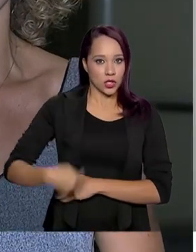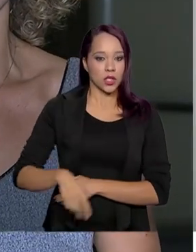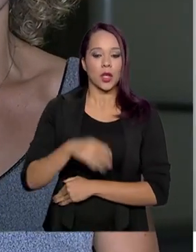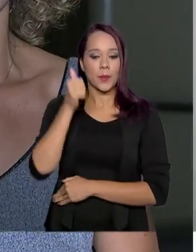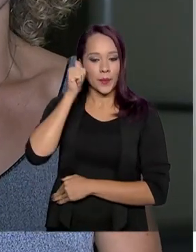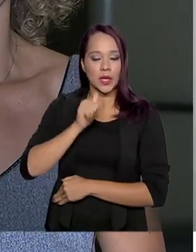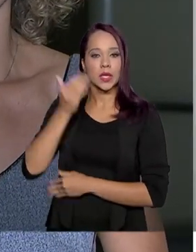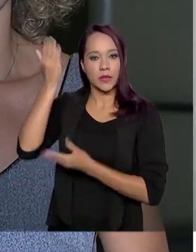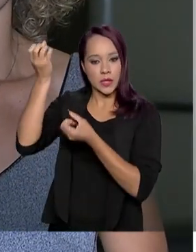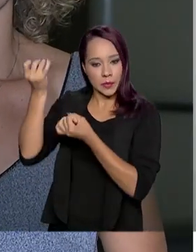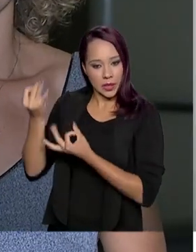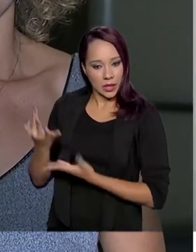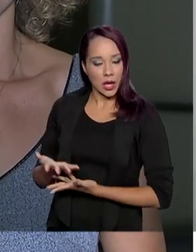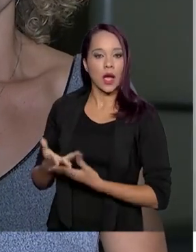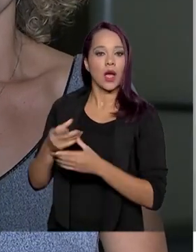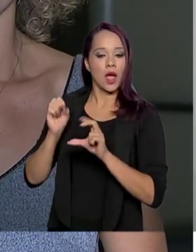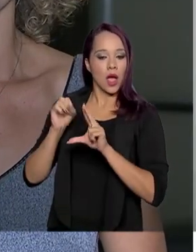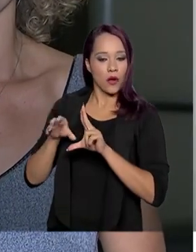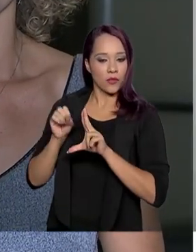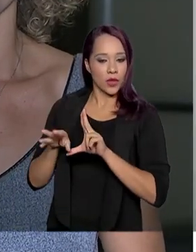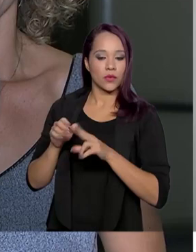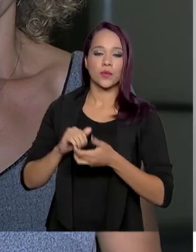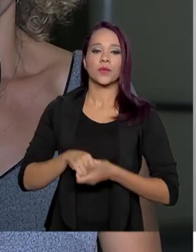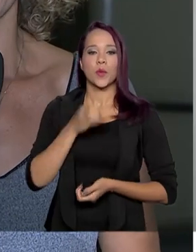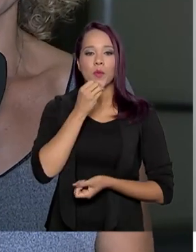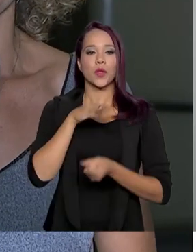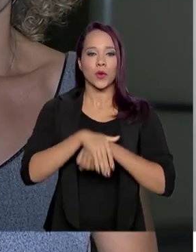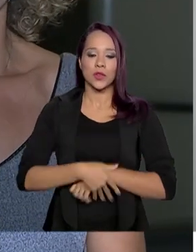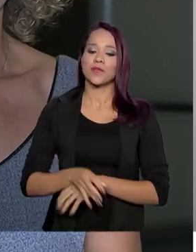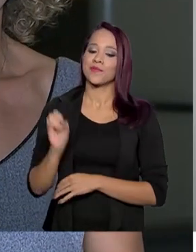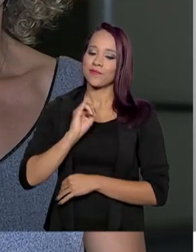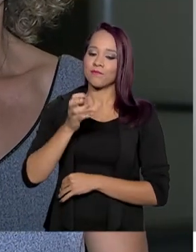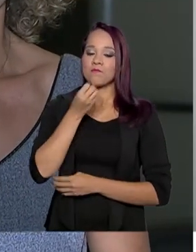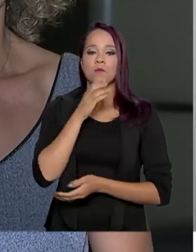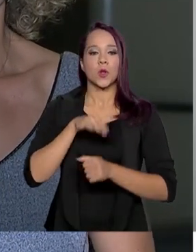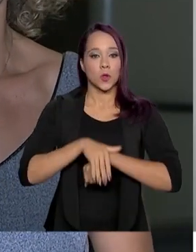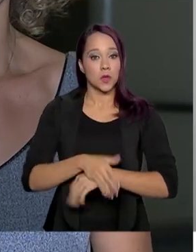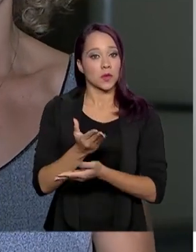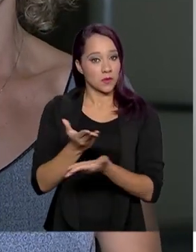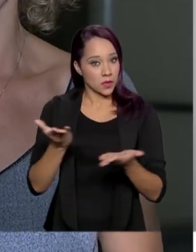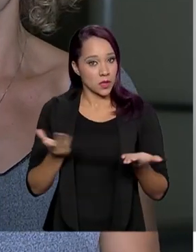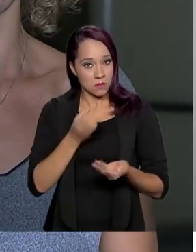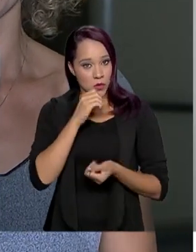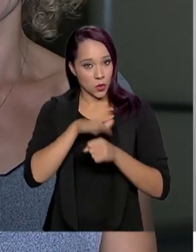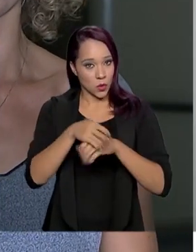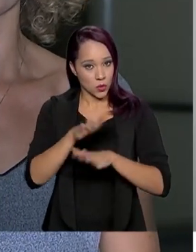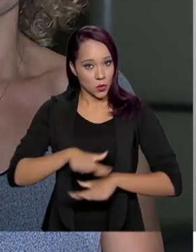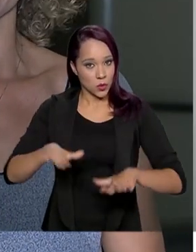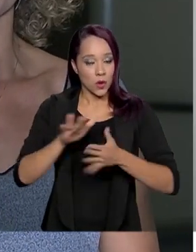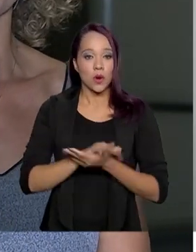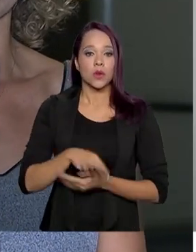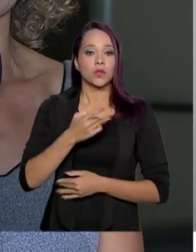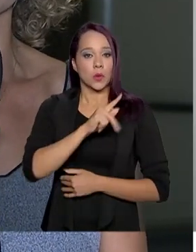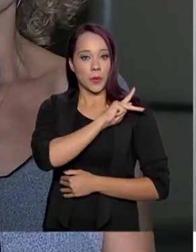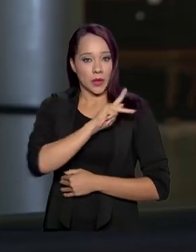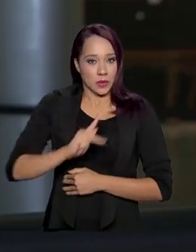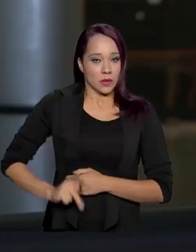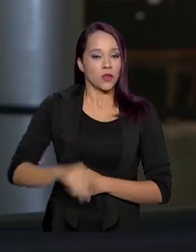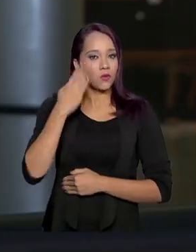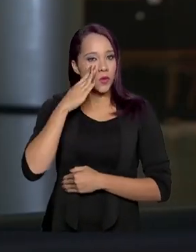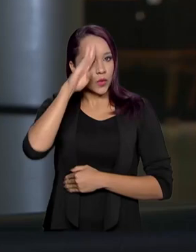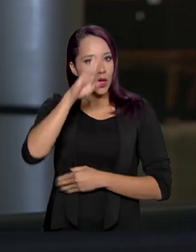tem mais informações ao vivo. Boa noite, Daniele. Oi, Márcia. Boa noite para você. Boa noite a todos. Olha, o presidente Jair Bolsonaro